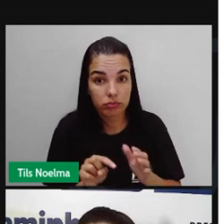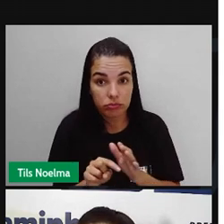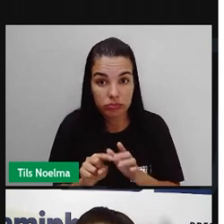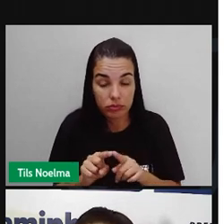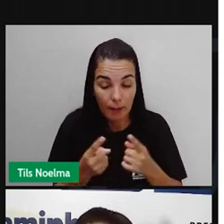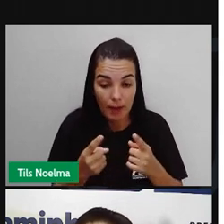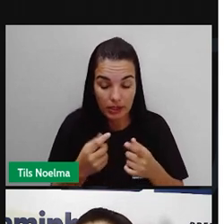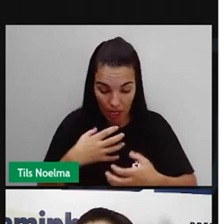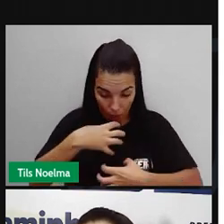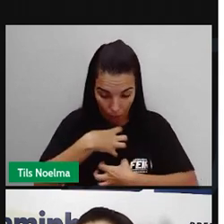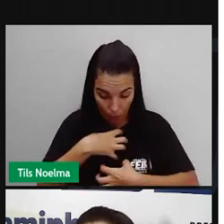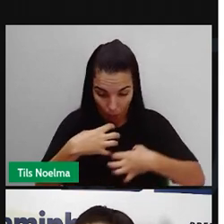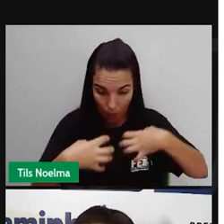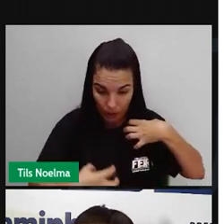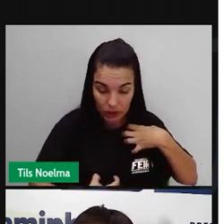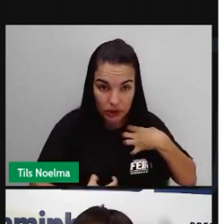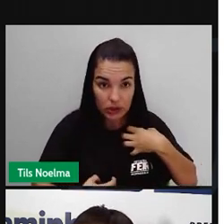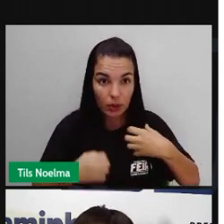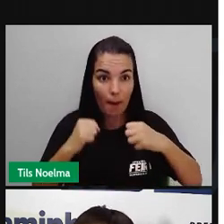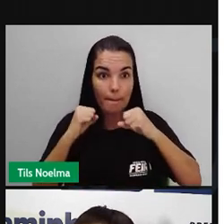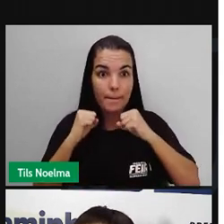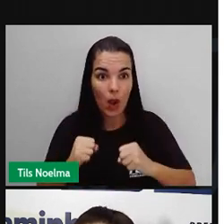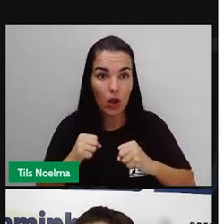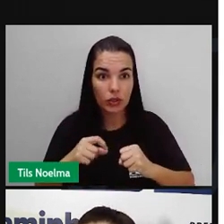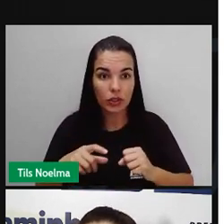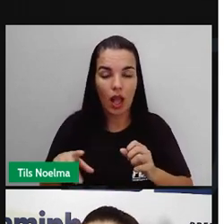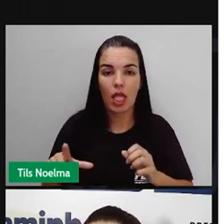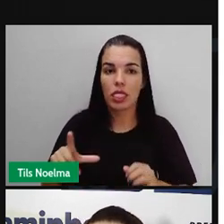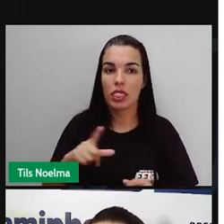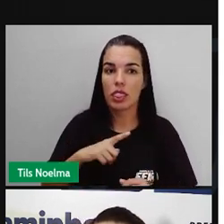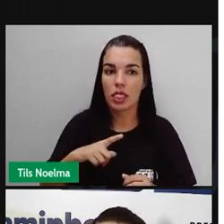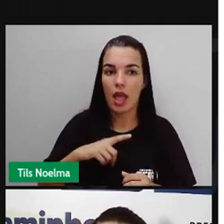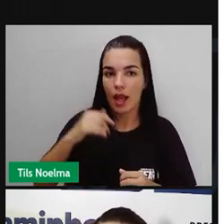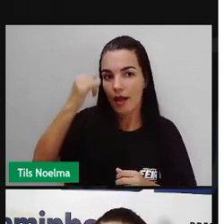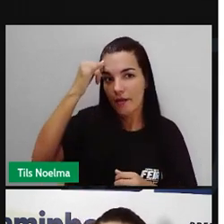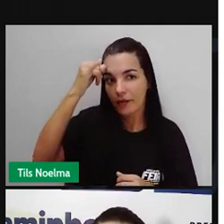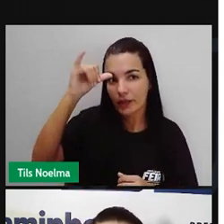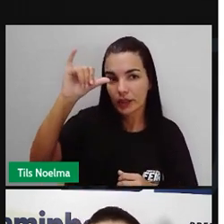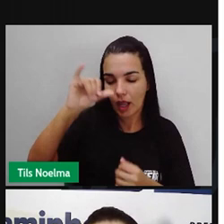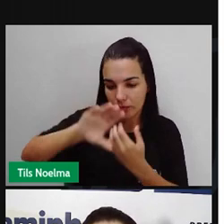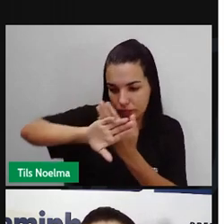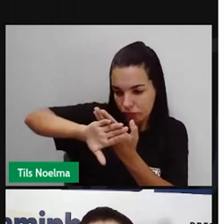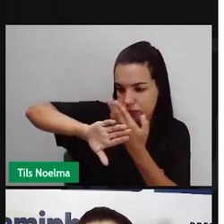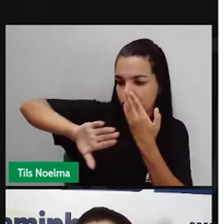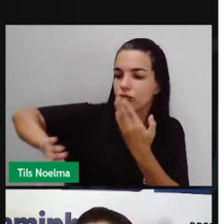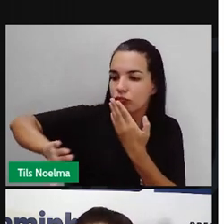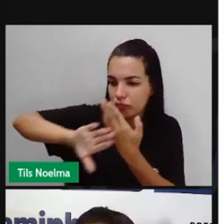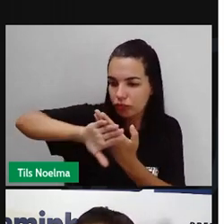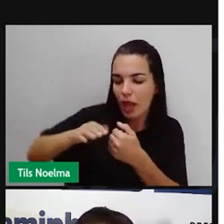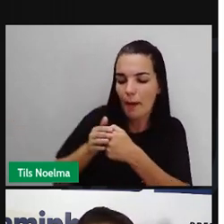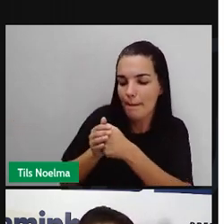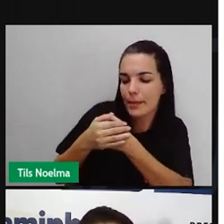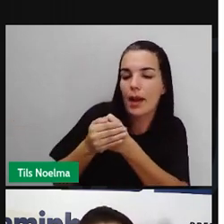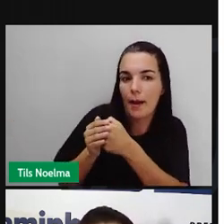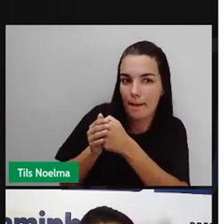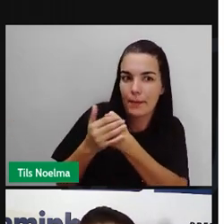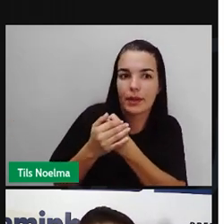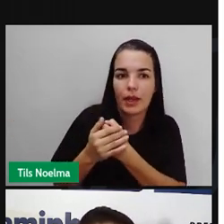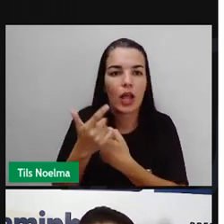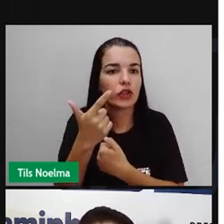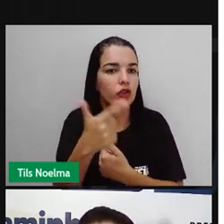e o organismo, já nessa vez que ela obteve a doença, começa a produzir anticorpos e assim ela não vai ter